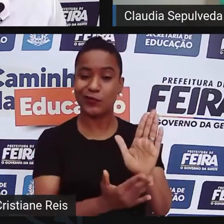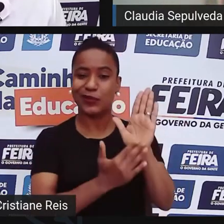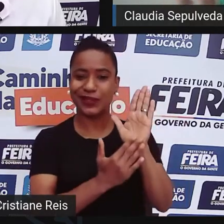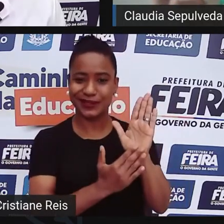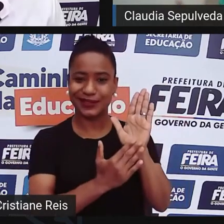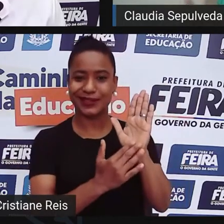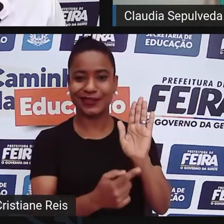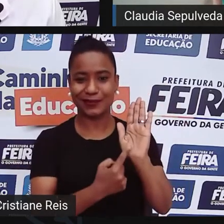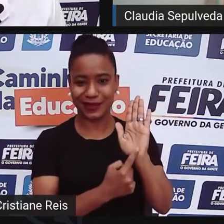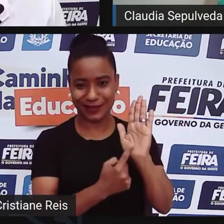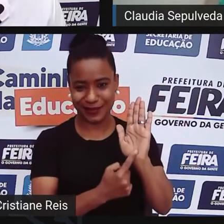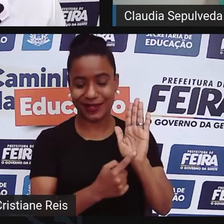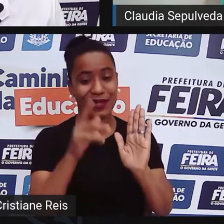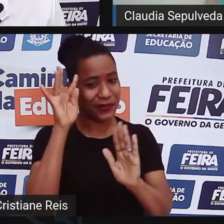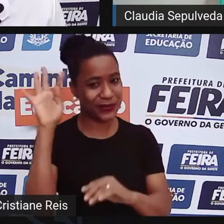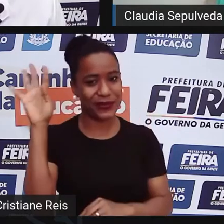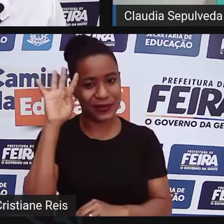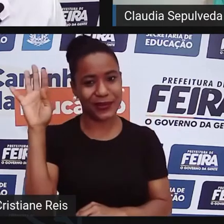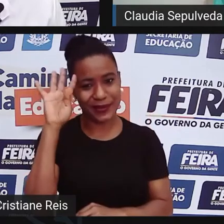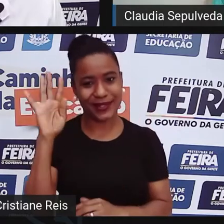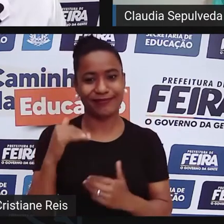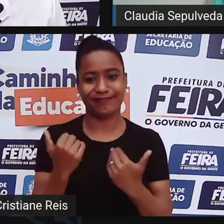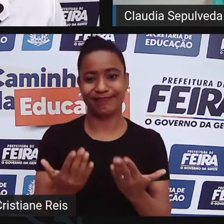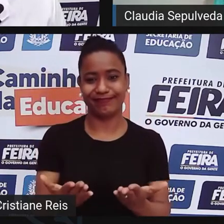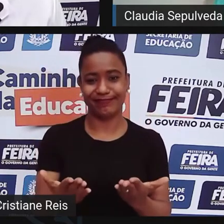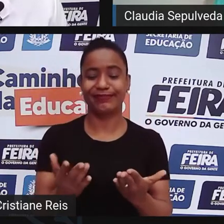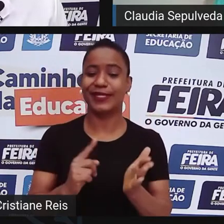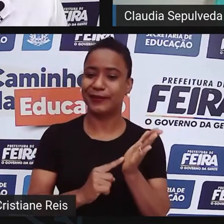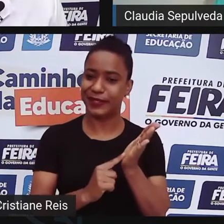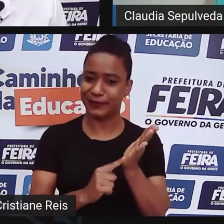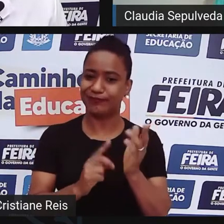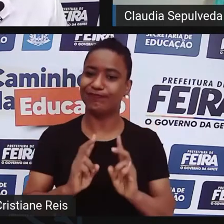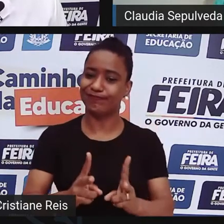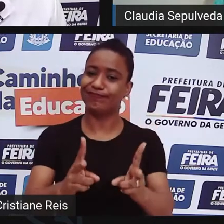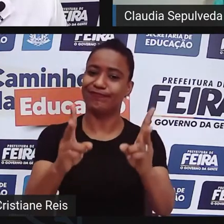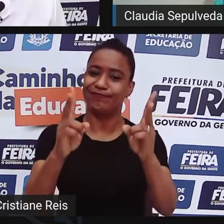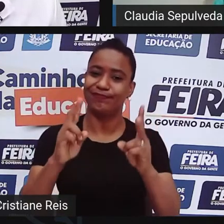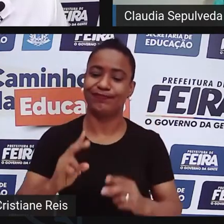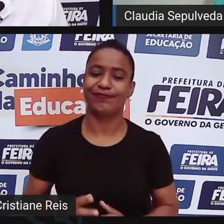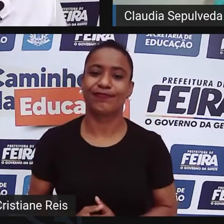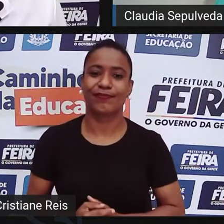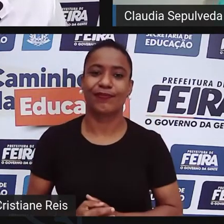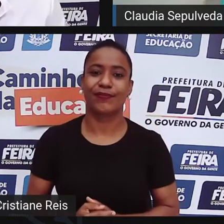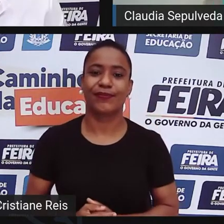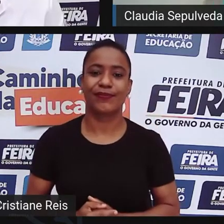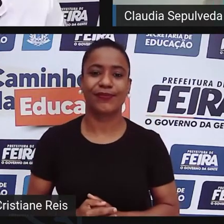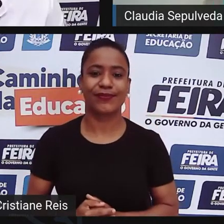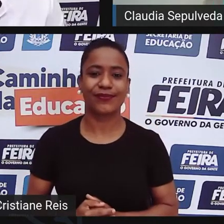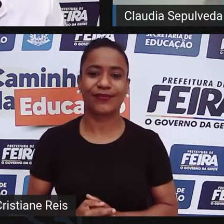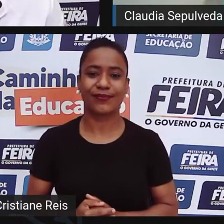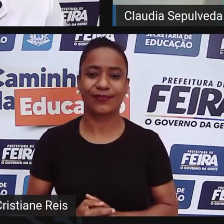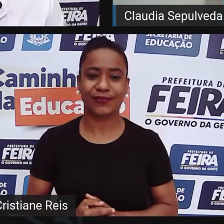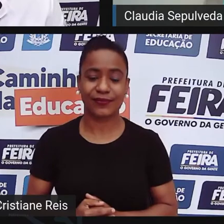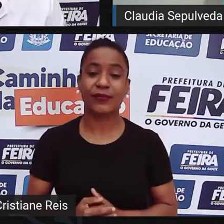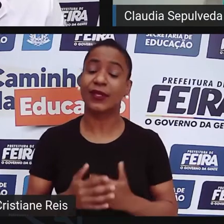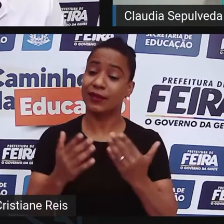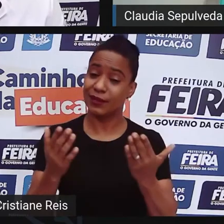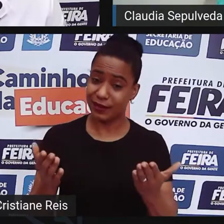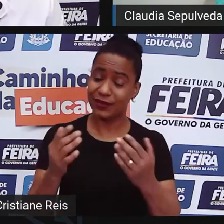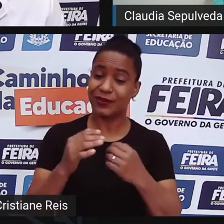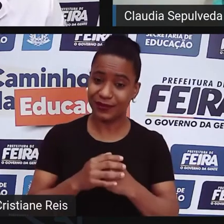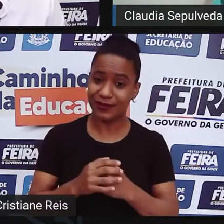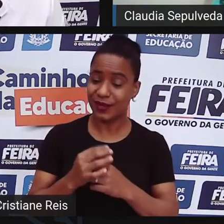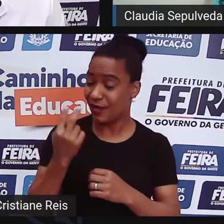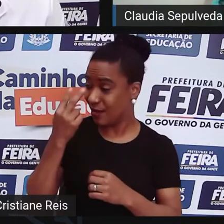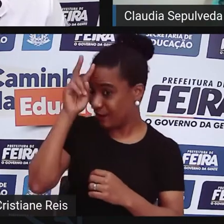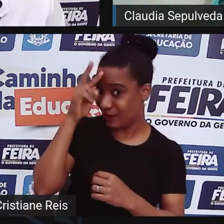essas teorias, que são teorias científicas. Nossa! E acaba que isso, como está entranhado na história de uma nação, de